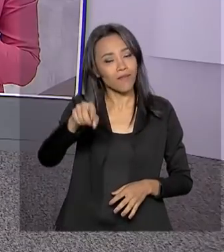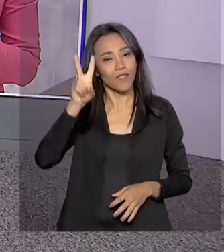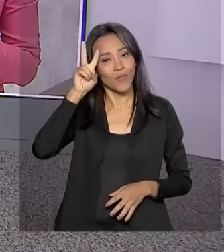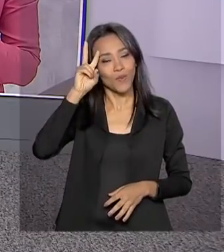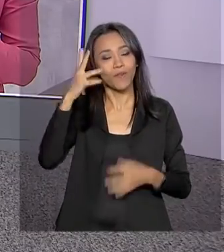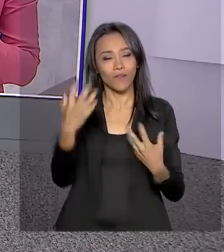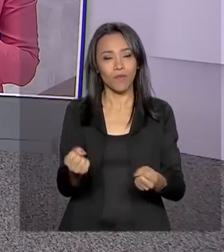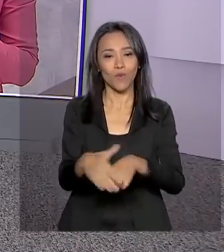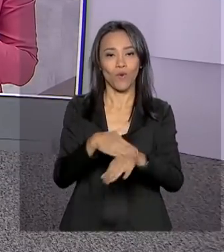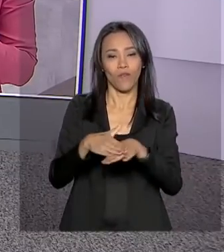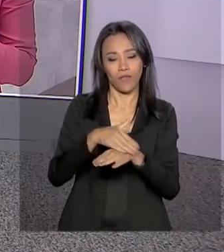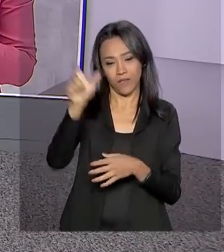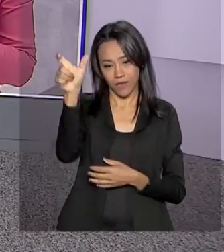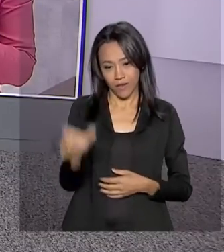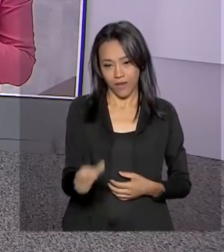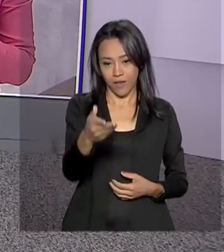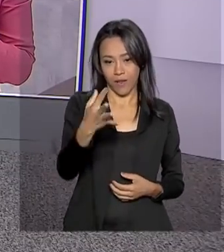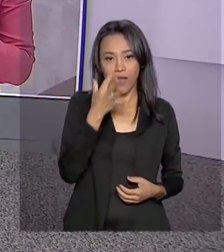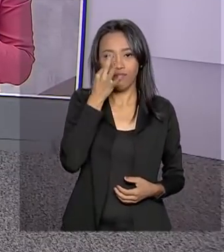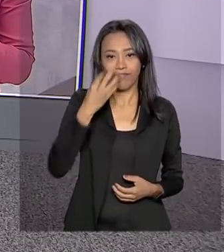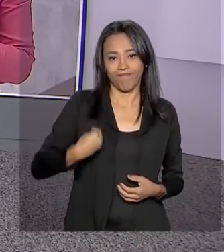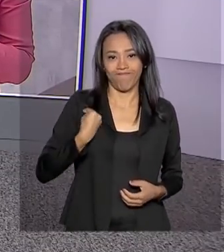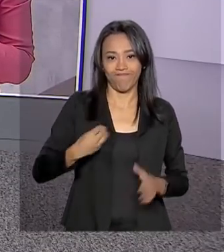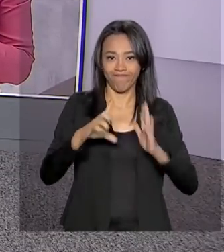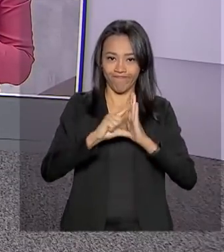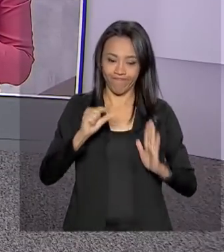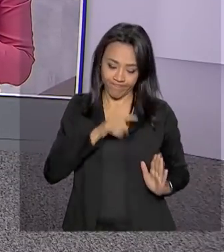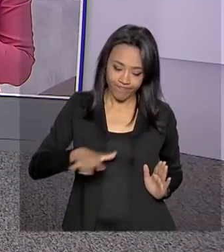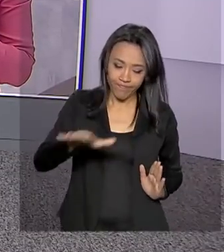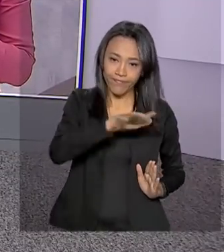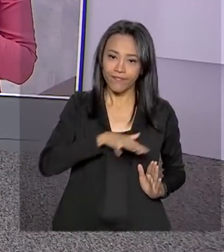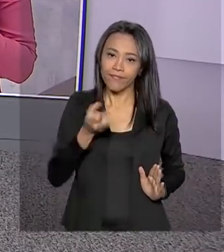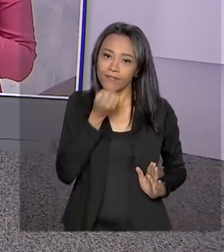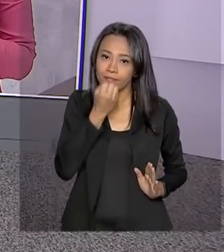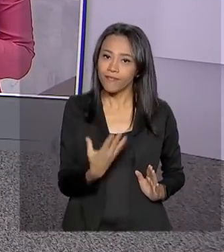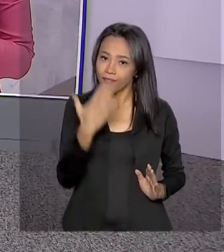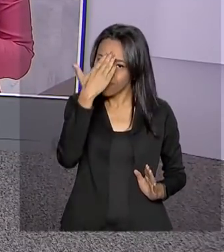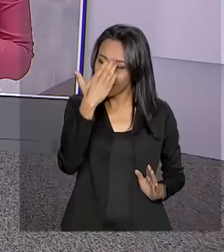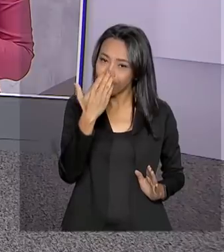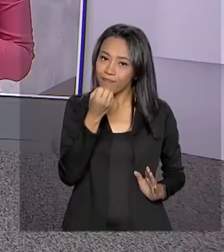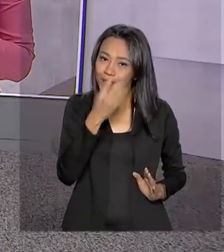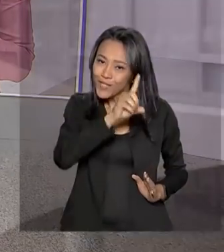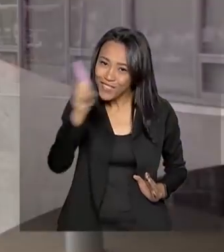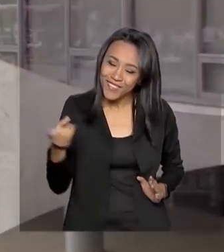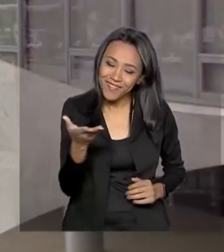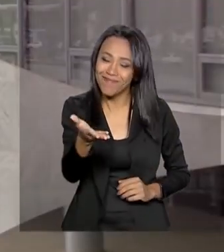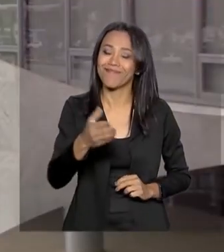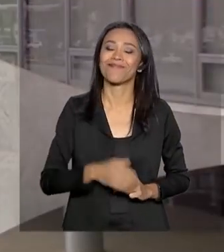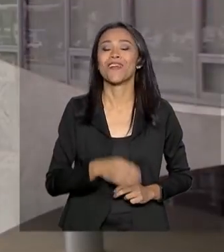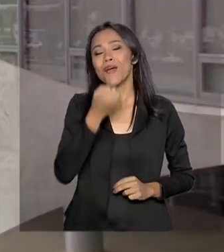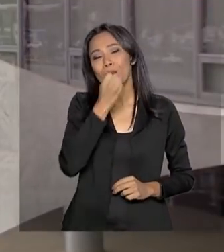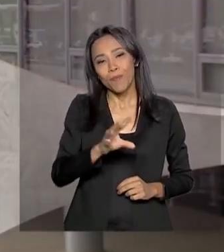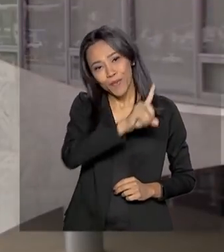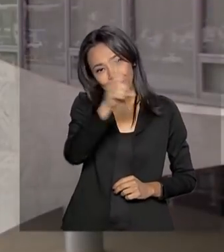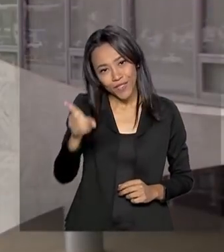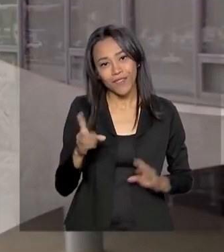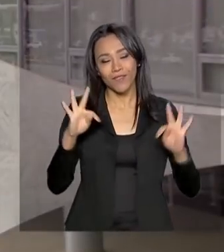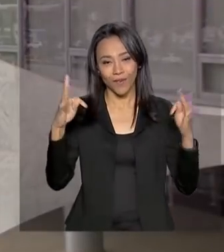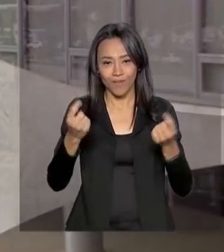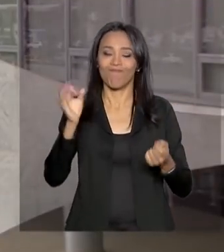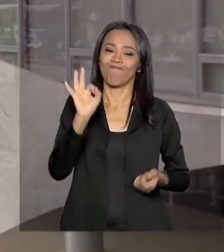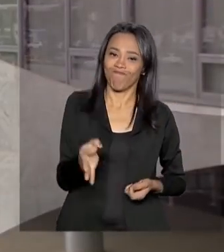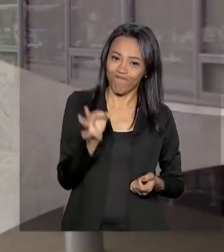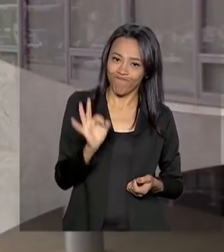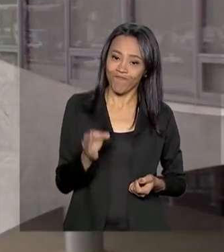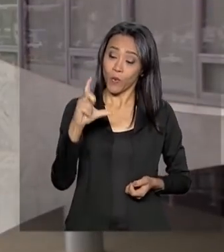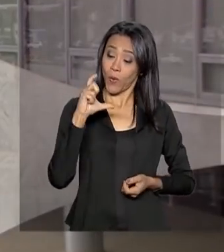Gabriela Noronha, está lá no Palácio do Planalto. Oi, Gabi, bom dia para você. Bom dia, Carla, um bom dia a todos. Olha, é isso mesmo, o cartão